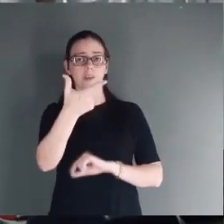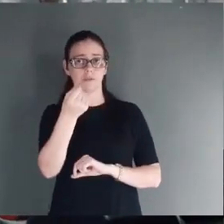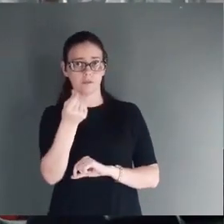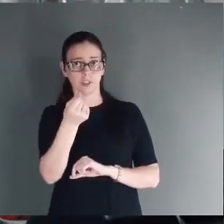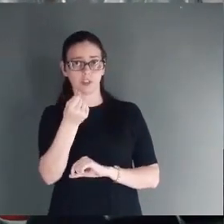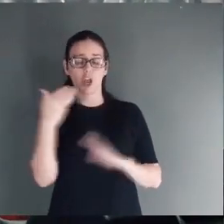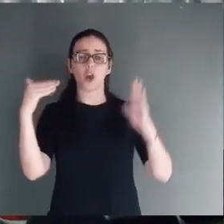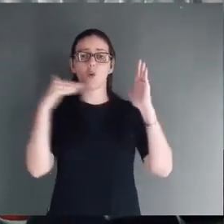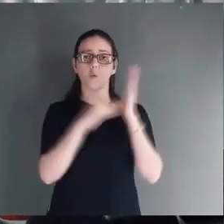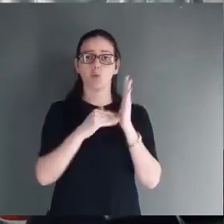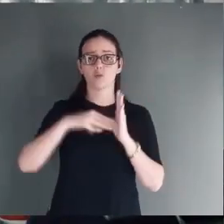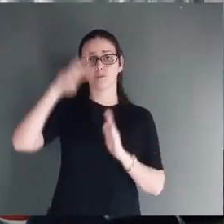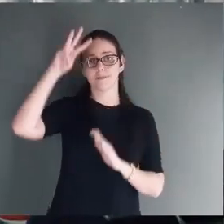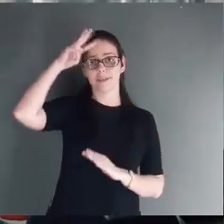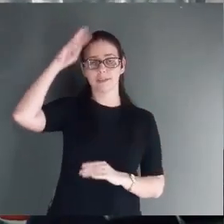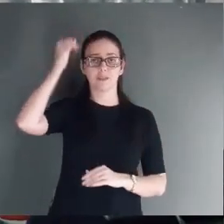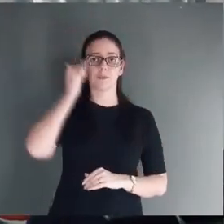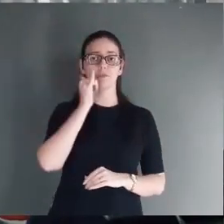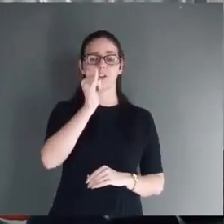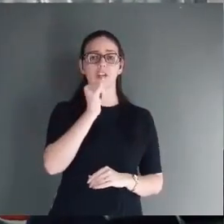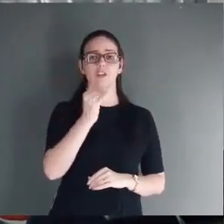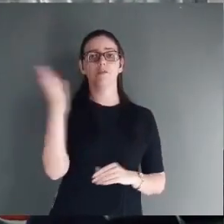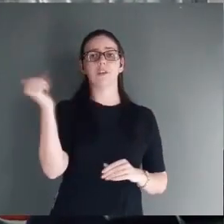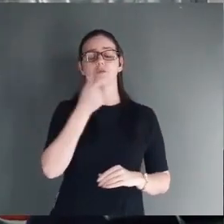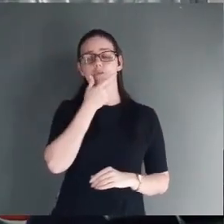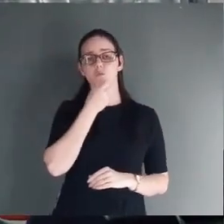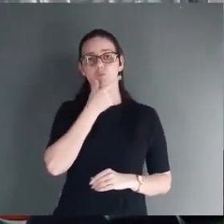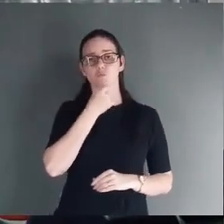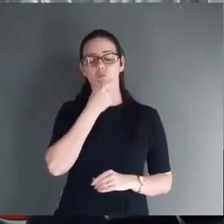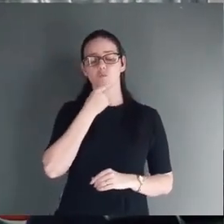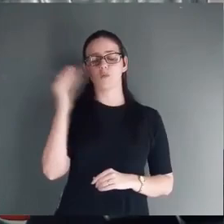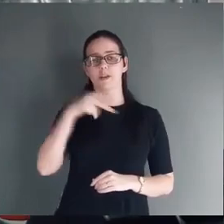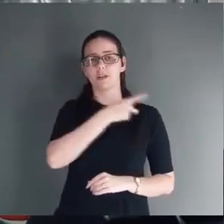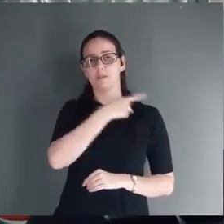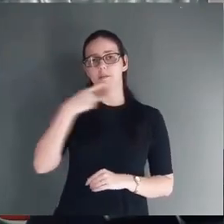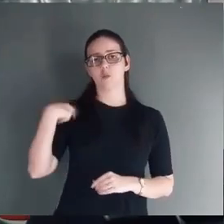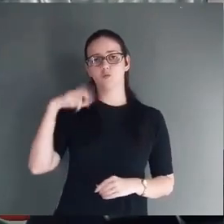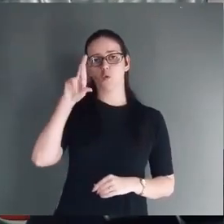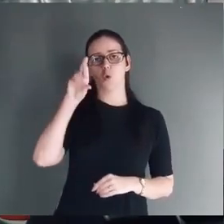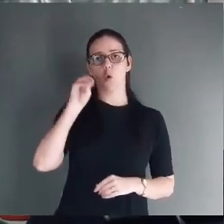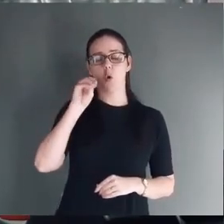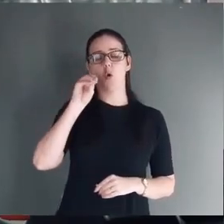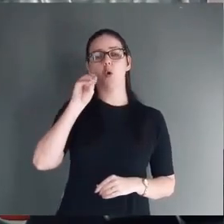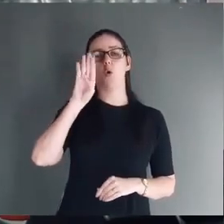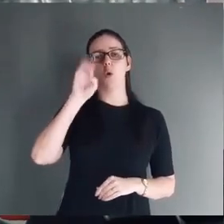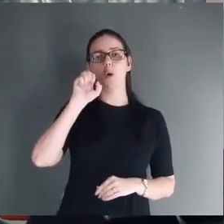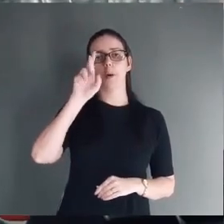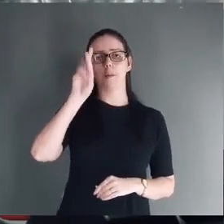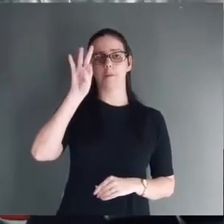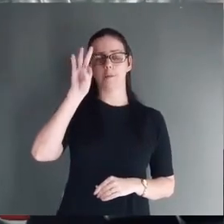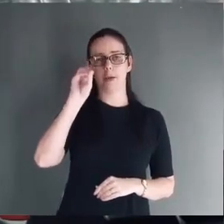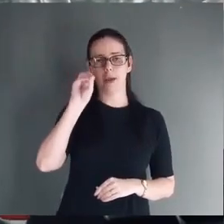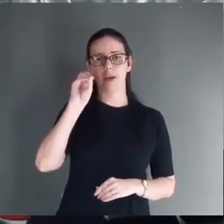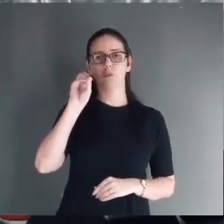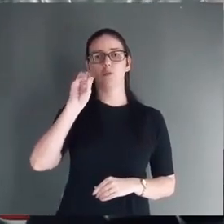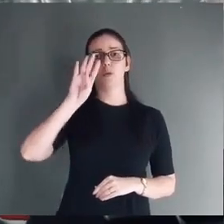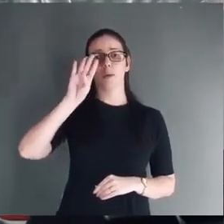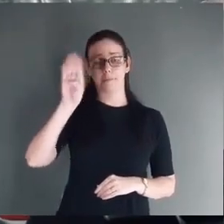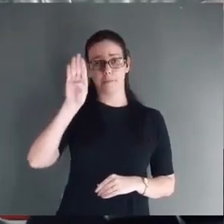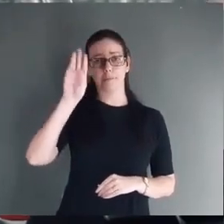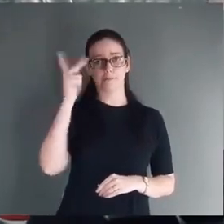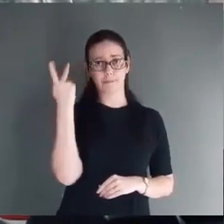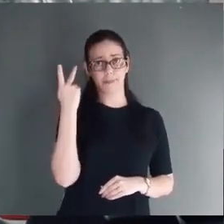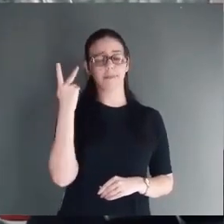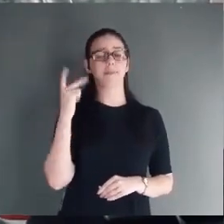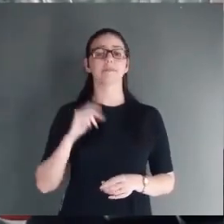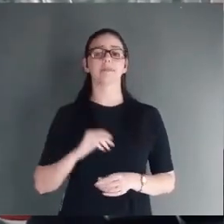-feira Nossa última terça profética Eu estarei recebendo um amigo Aqui de Belo Horizonte Pastor Roberto Que estará fazendo uma palavra Lá da igreja Do Pastor Jorge